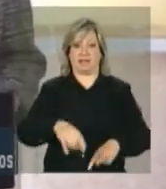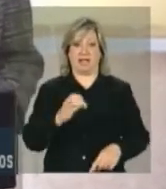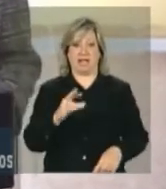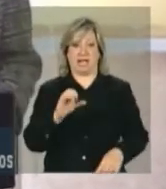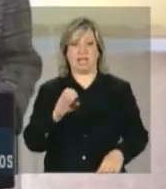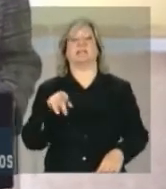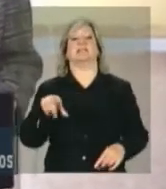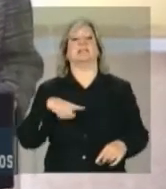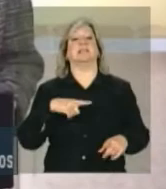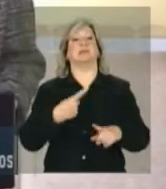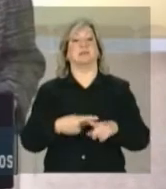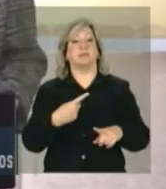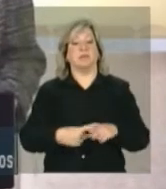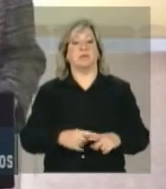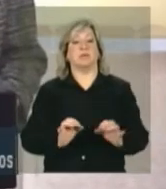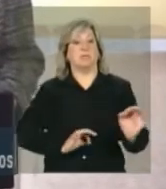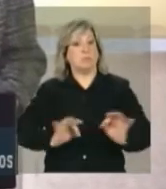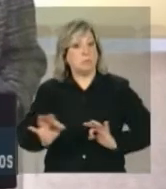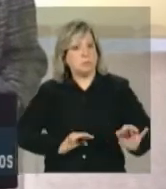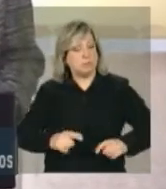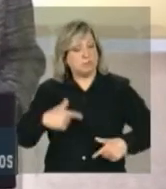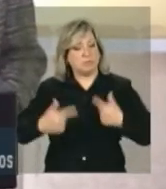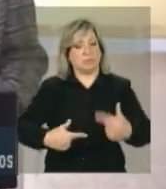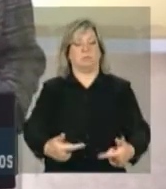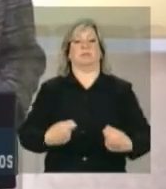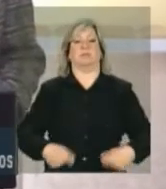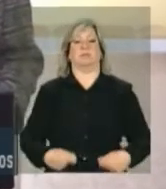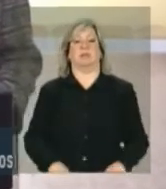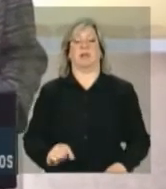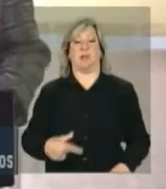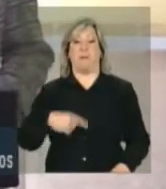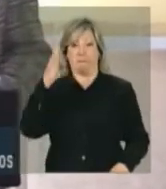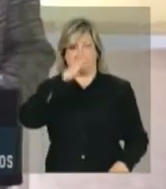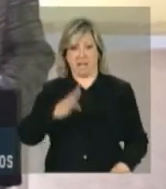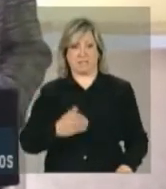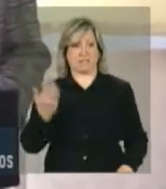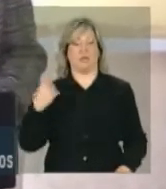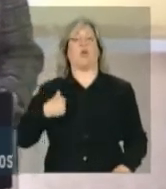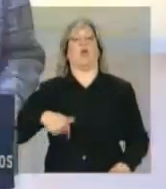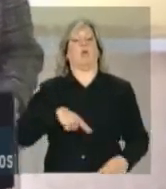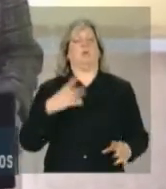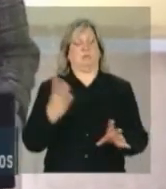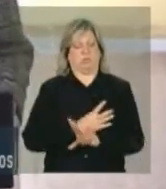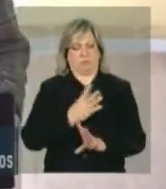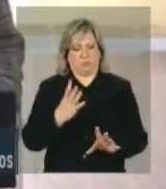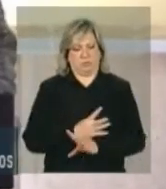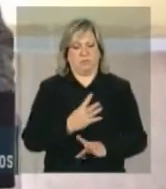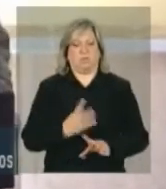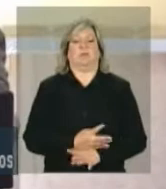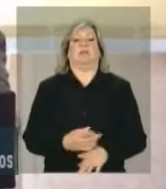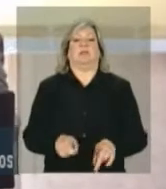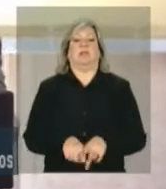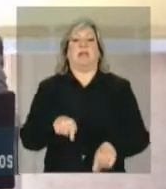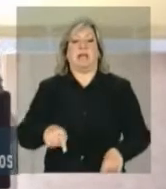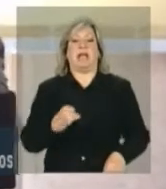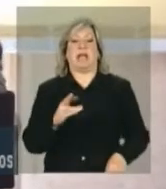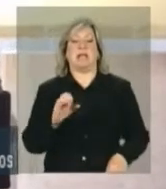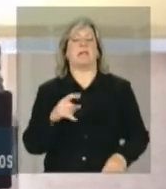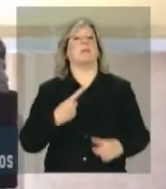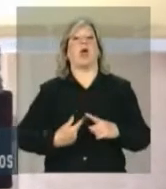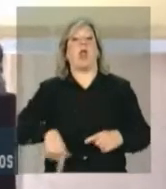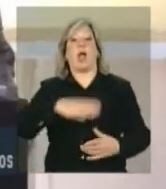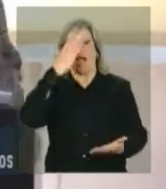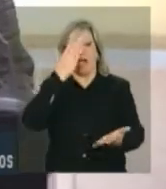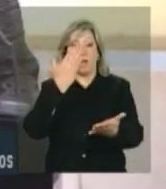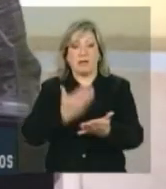prescrito como terapia. No Brasil, resistimos à crise porque apostamos no fortalecimento do